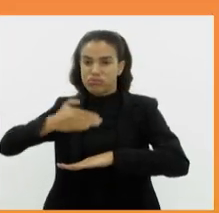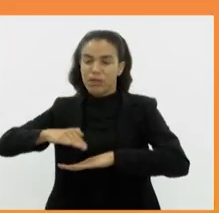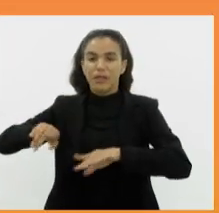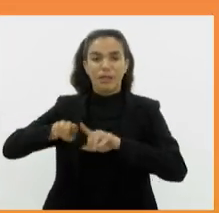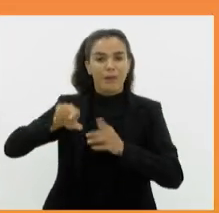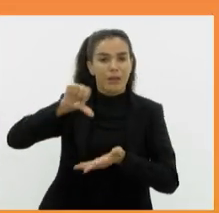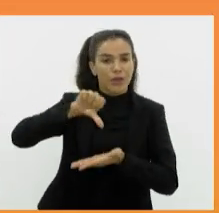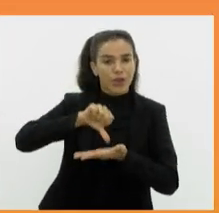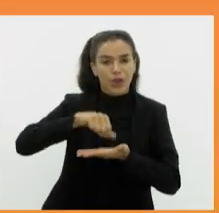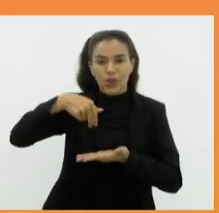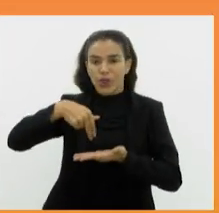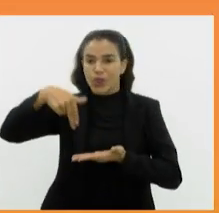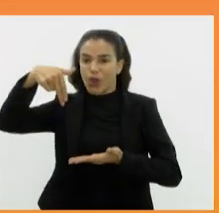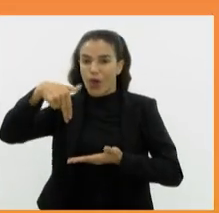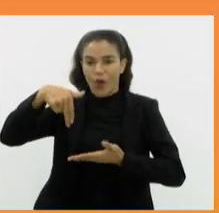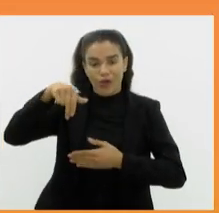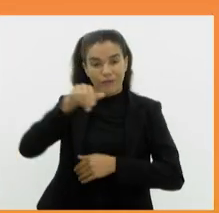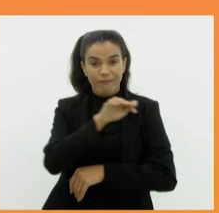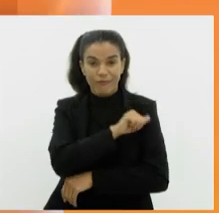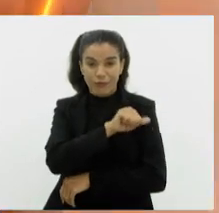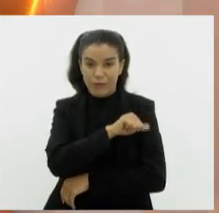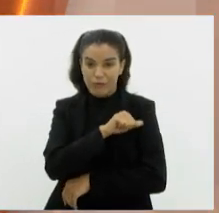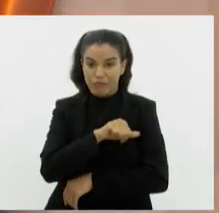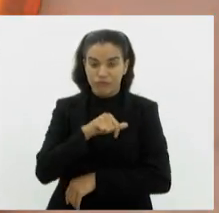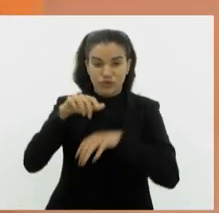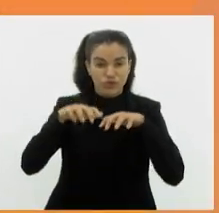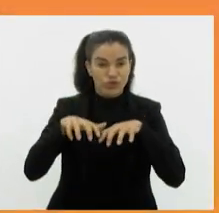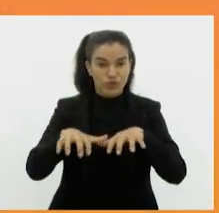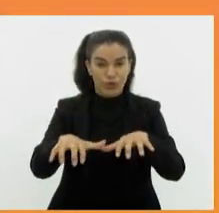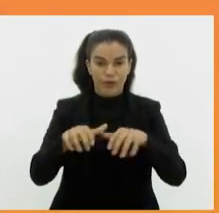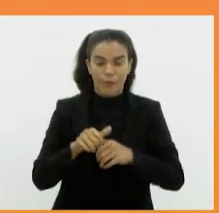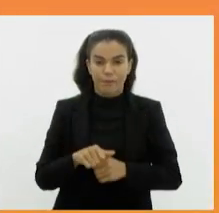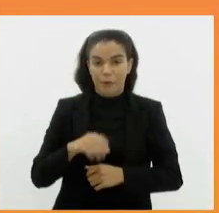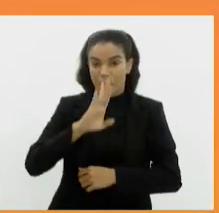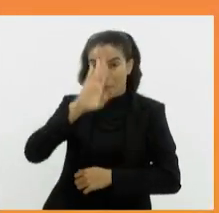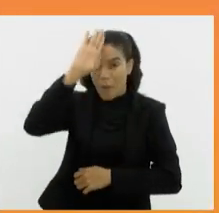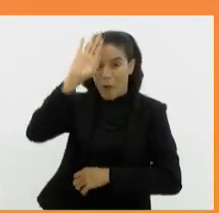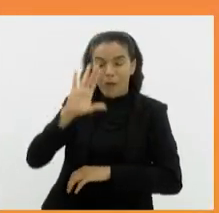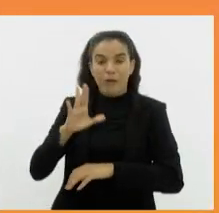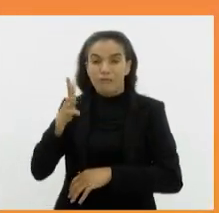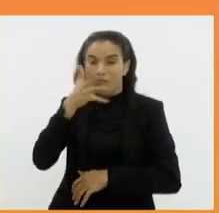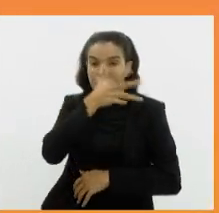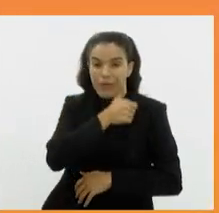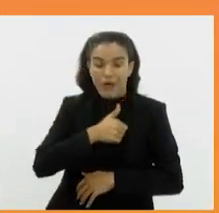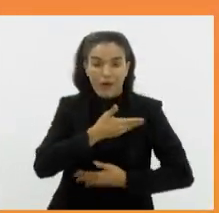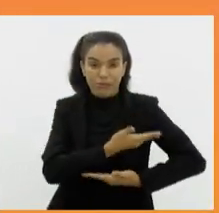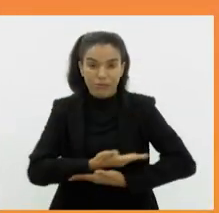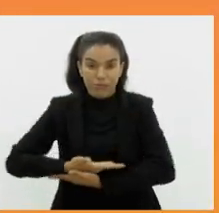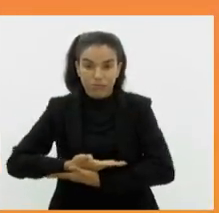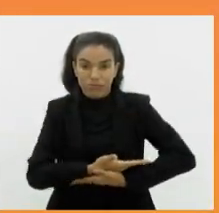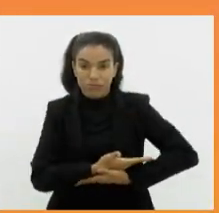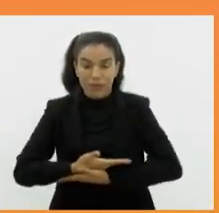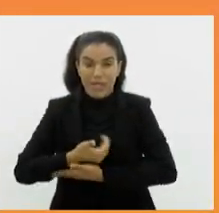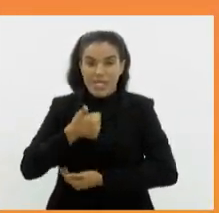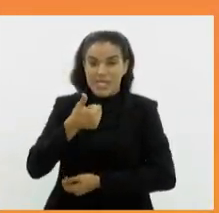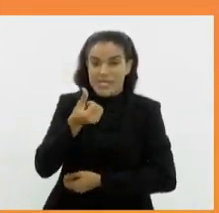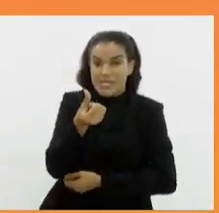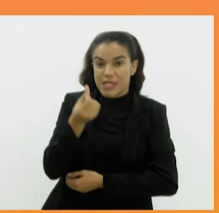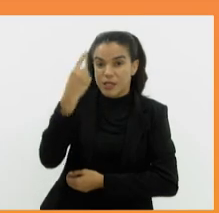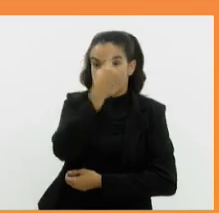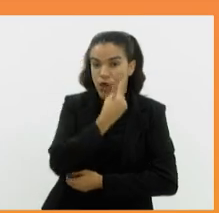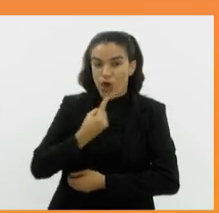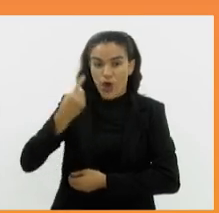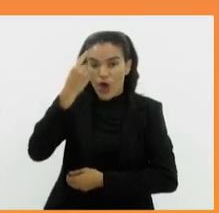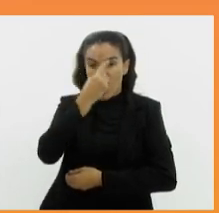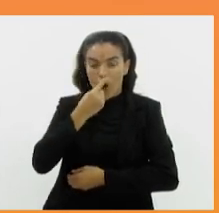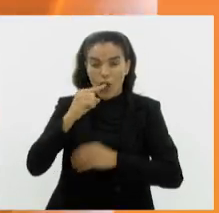registram o maior volume de chuva no Estado. Bombeiros resgatam criança com vida após 16 horas sob